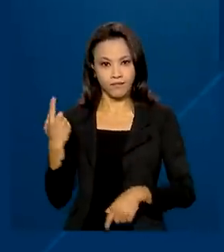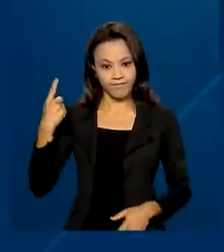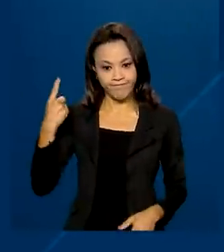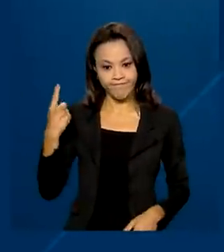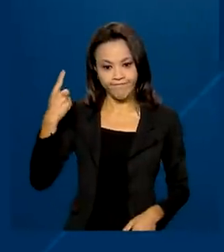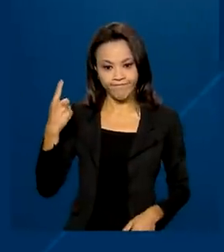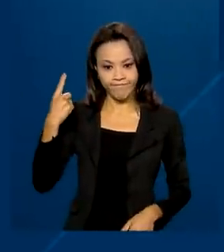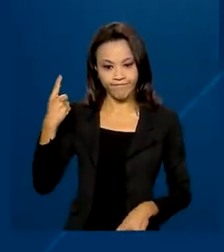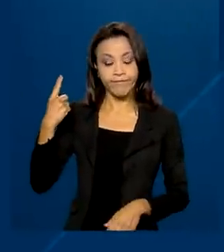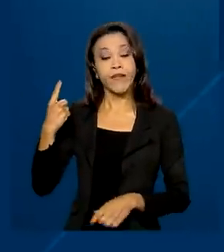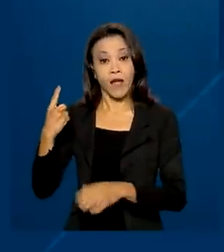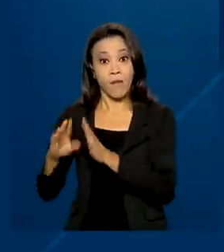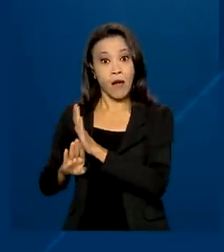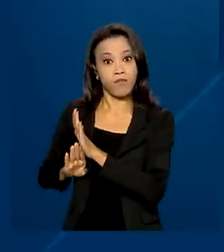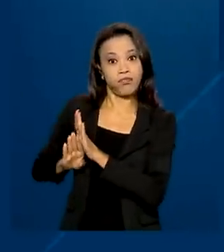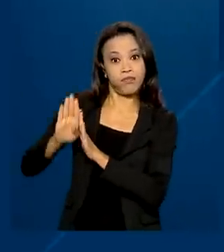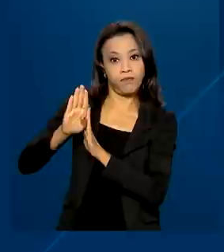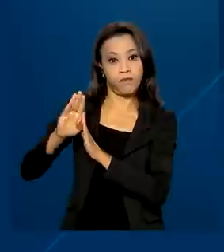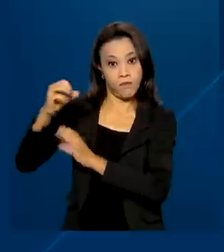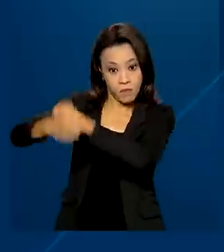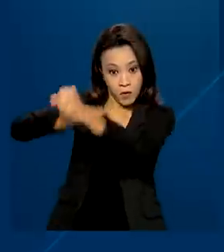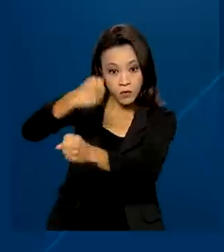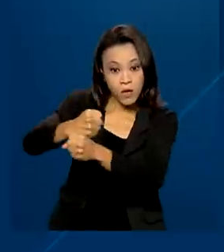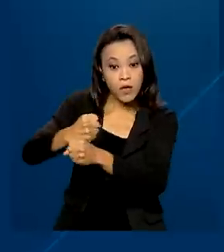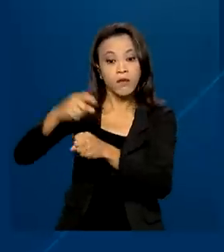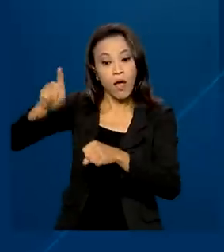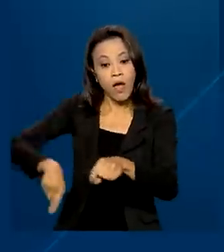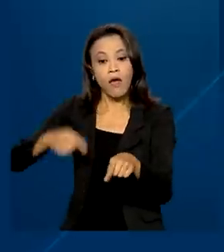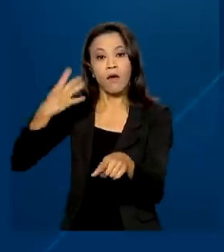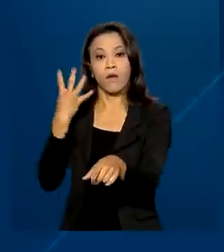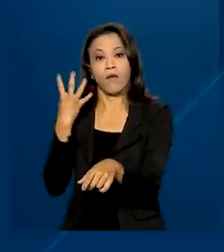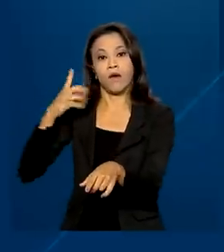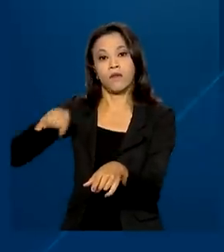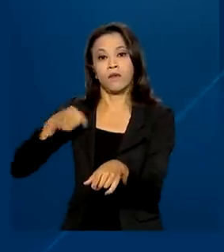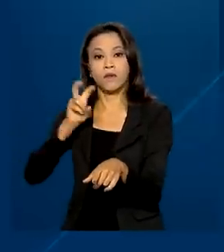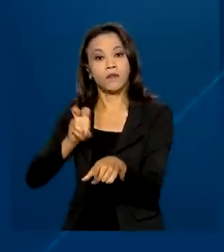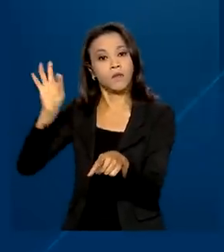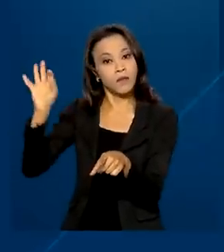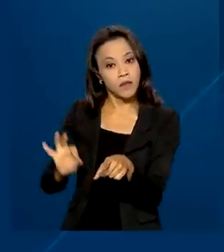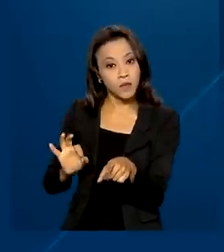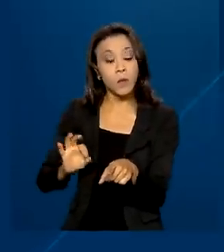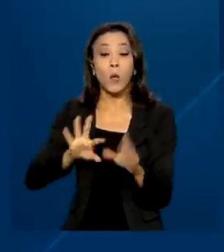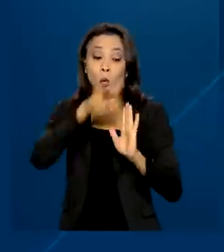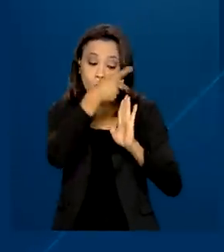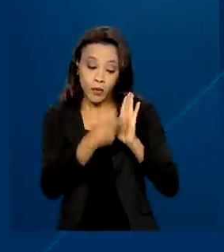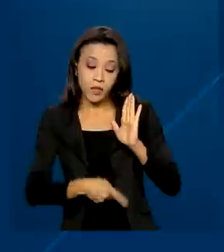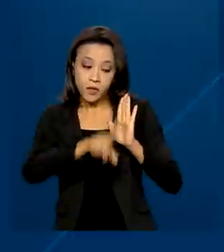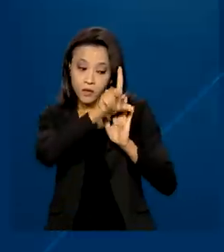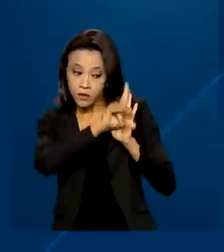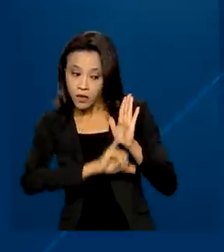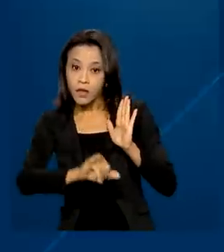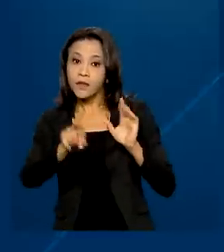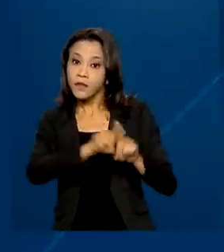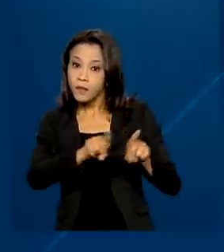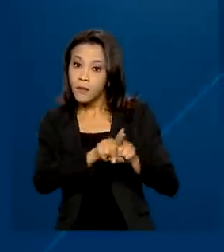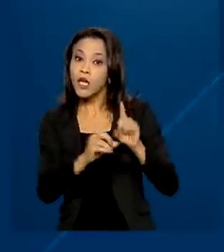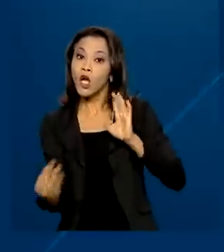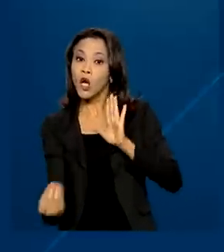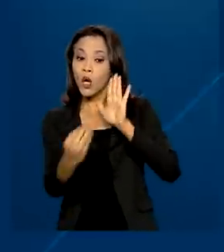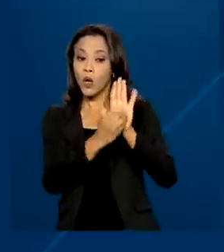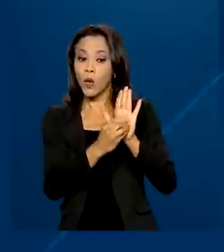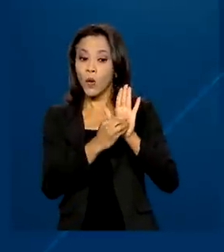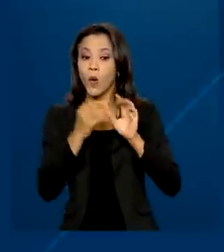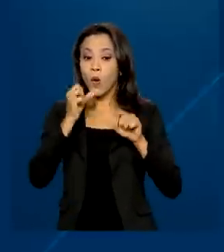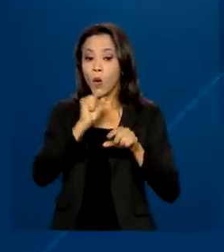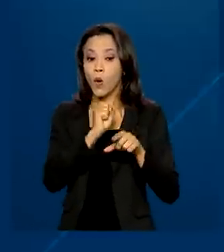a projeção para 2023 é de 4,5%. O projeto de lei orçamentária também prevê R